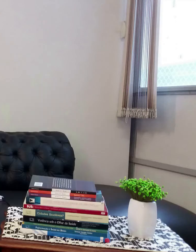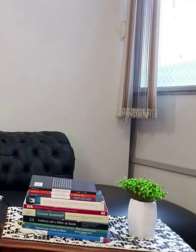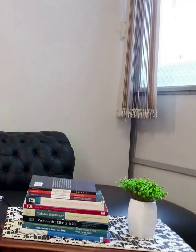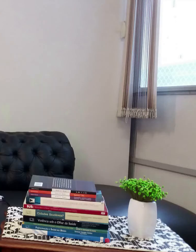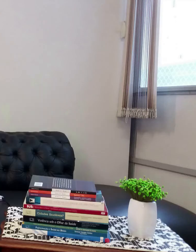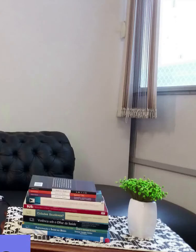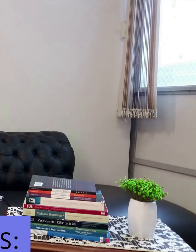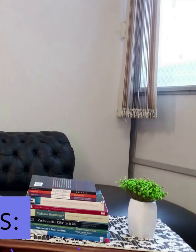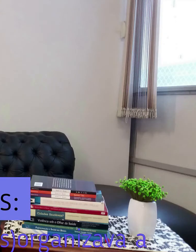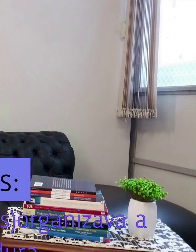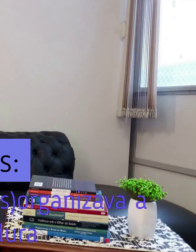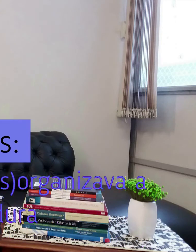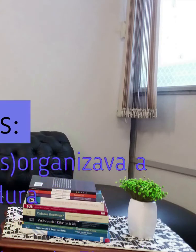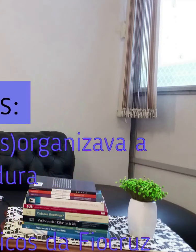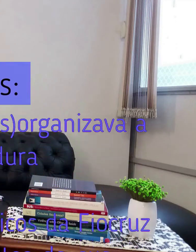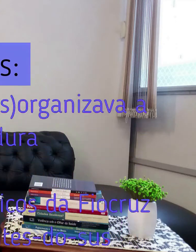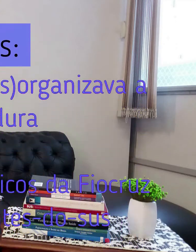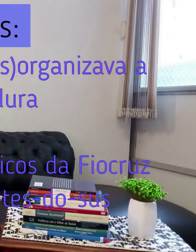tchau!